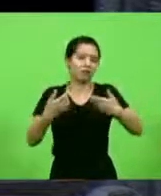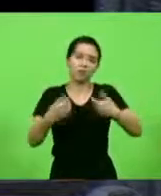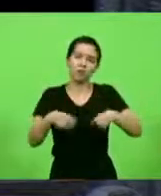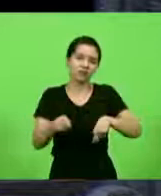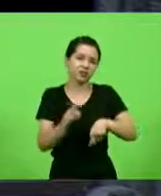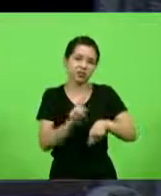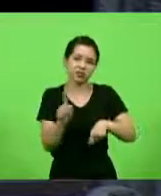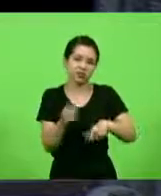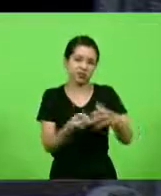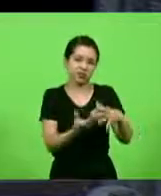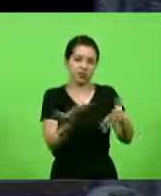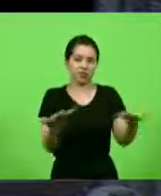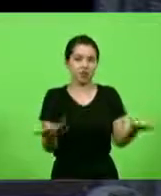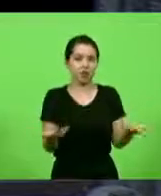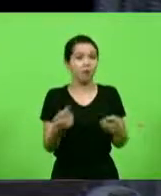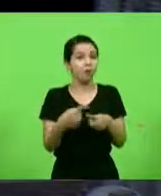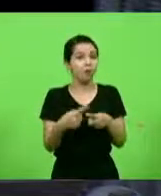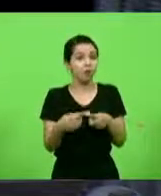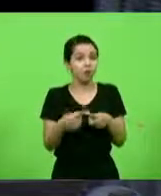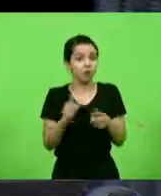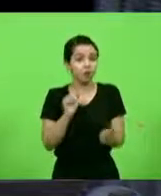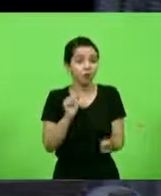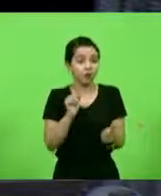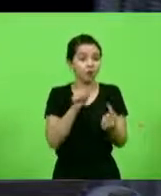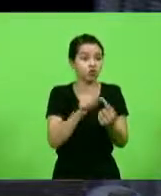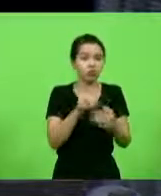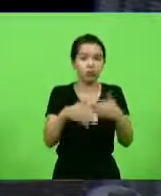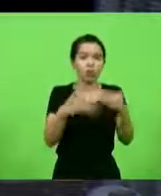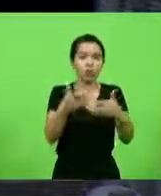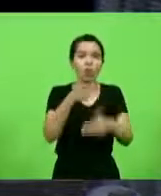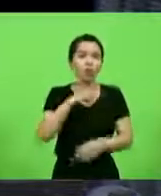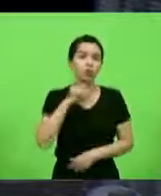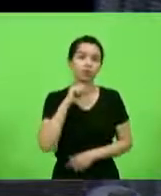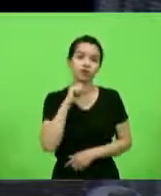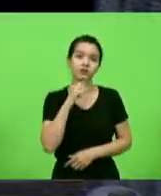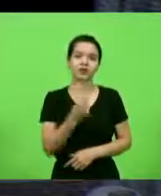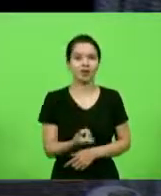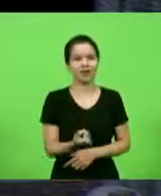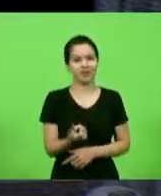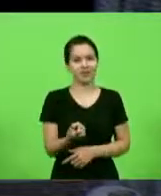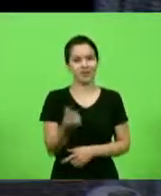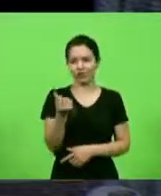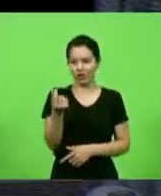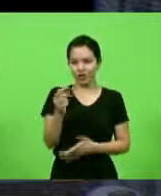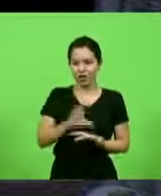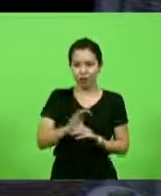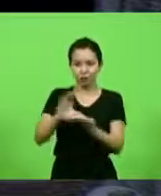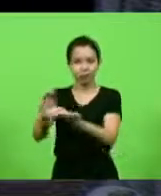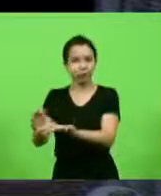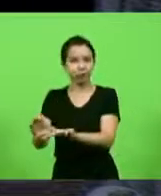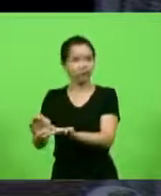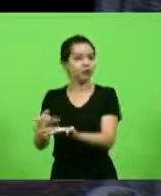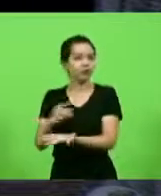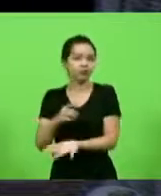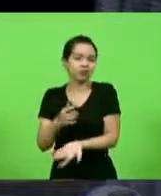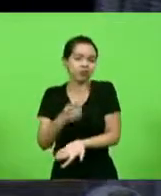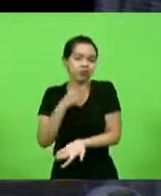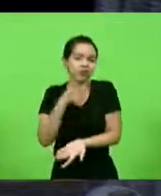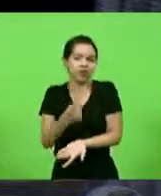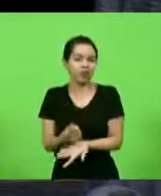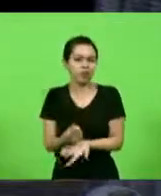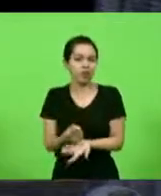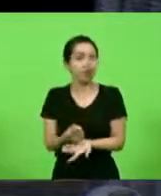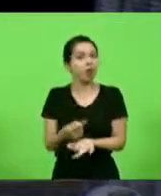porque senão o objetivo do projeto não se constitui, não chega na mão daquele que efetivamente precisa. E tem que chegar